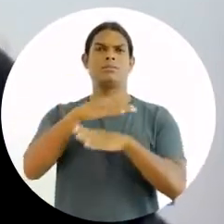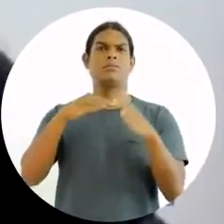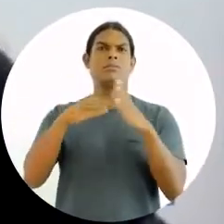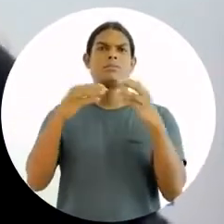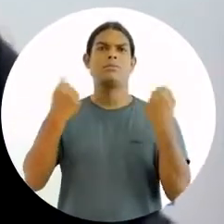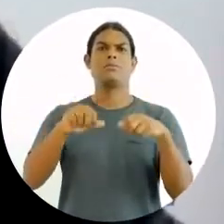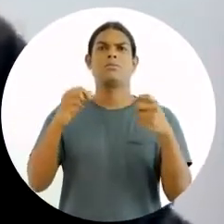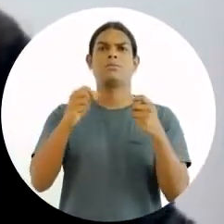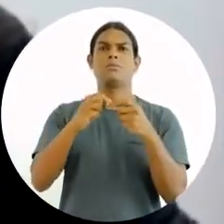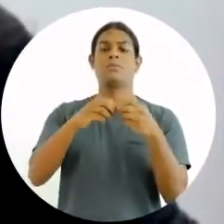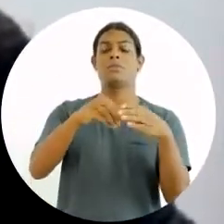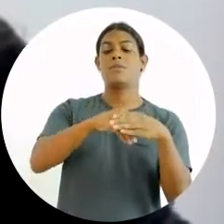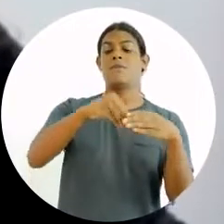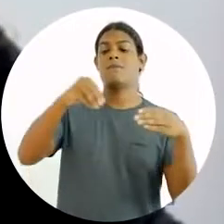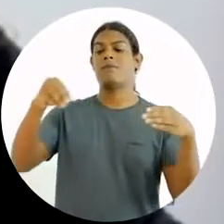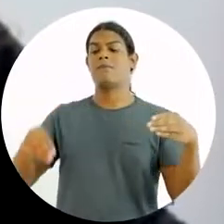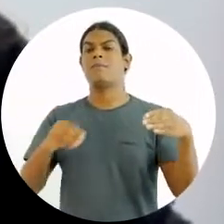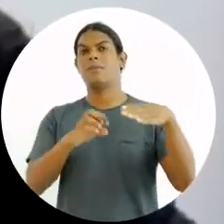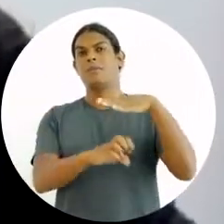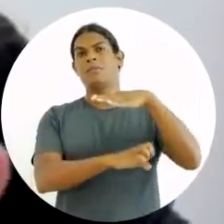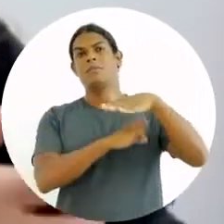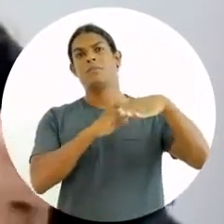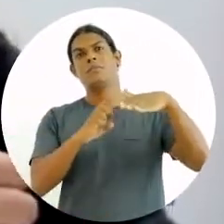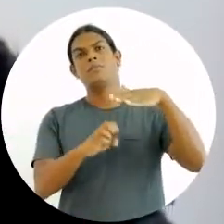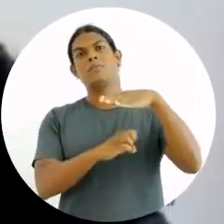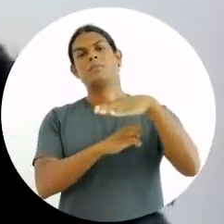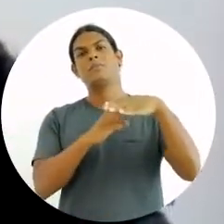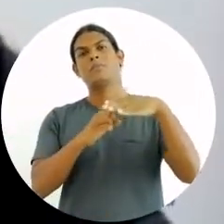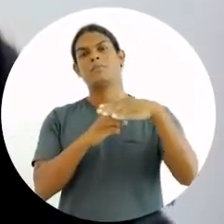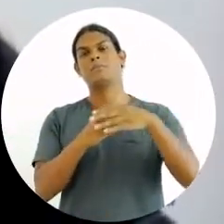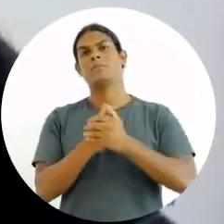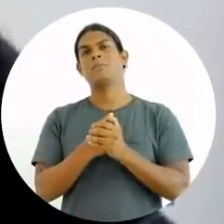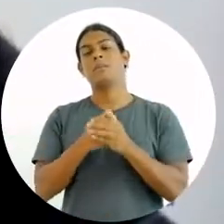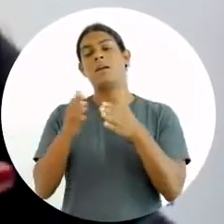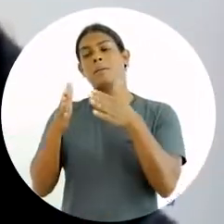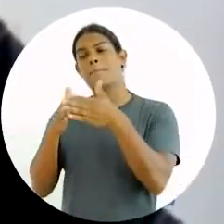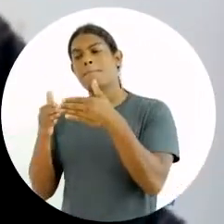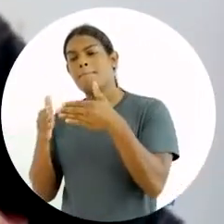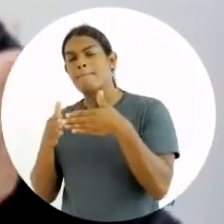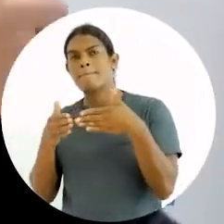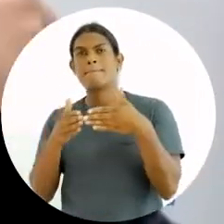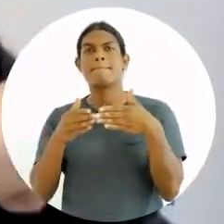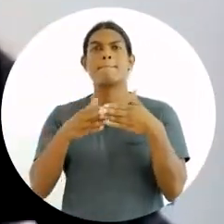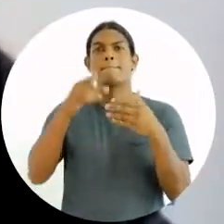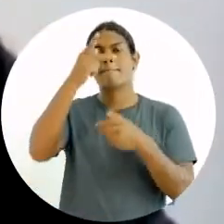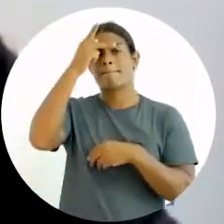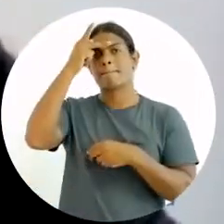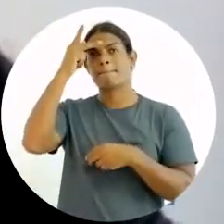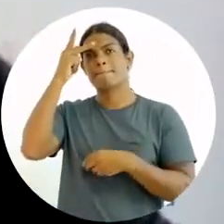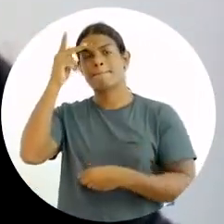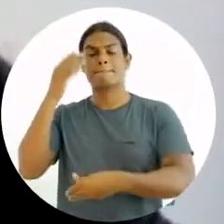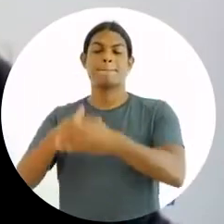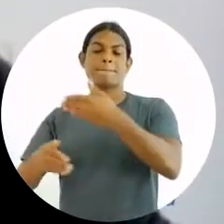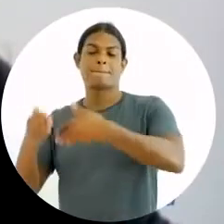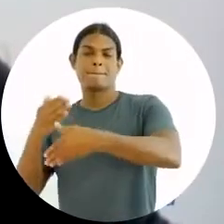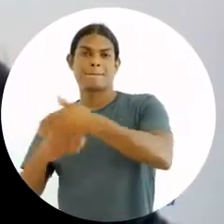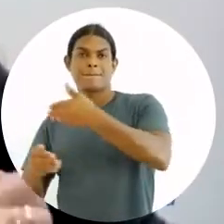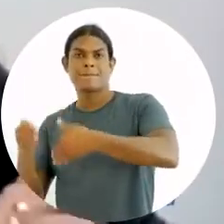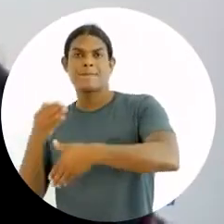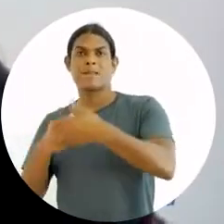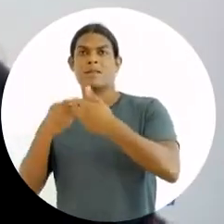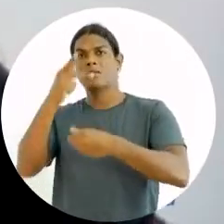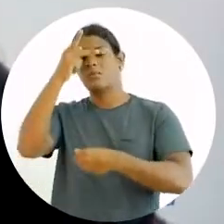tudo o que eu posso fazer externamente para eu estar atraindo pessoas, para estar contribuindo com as pessoas dentro da minha